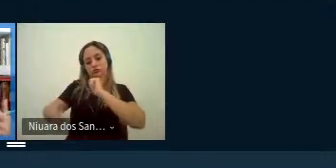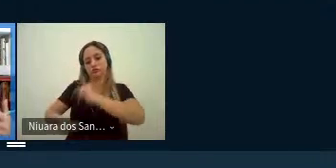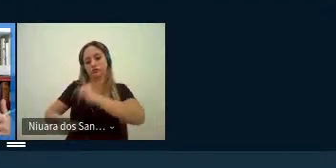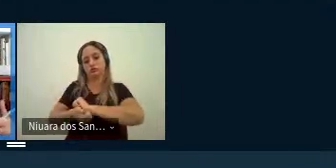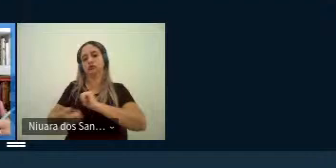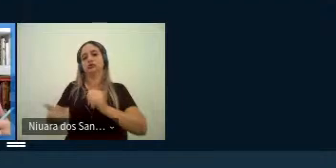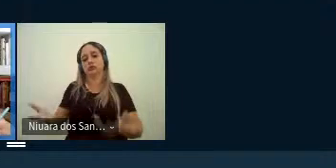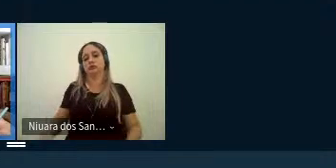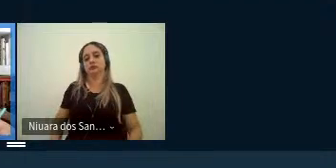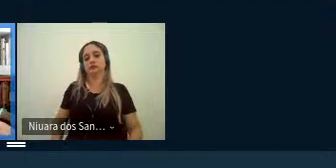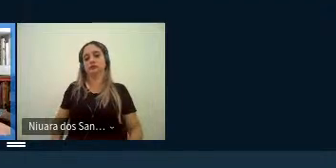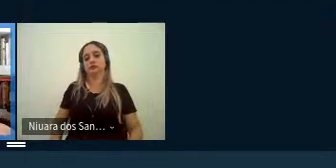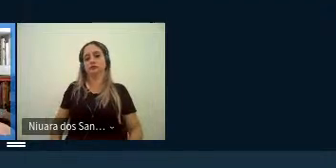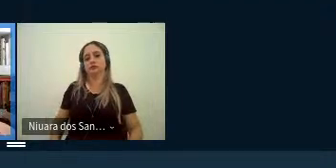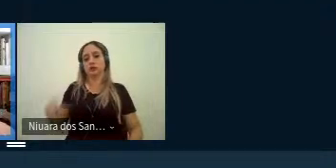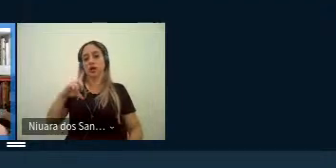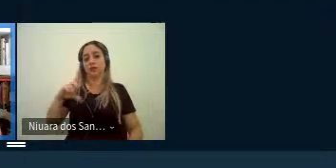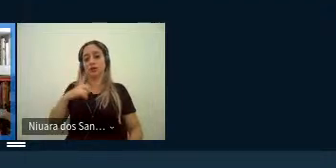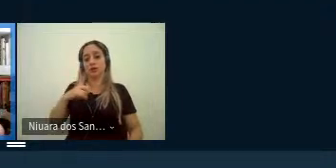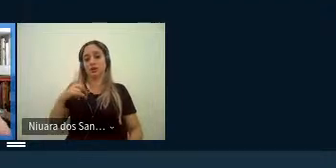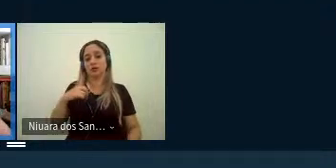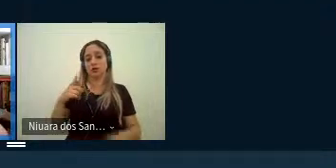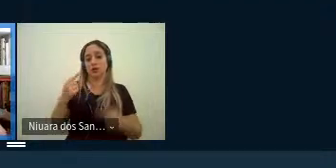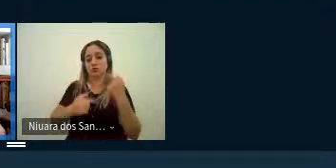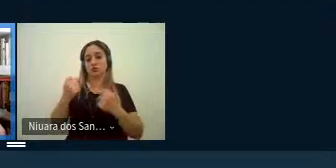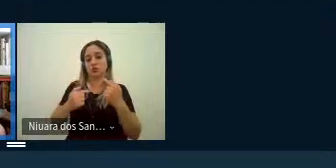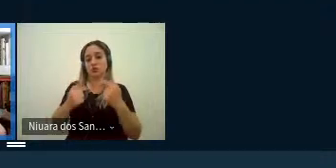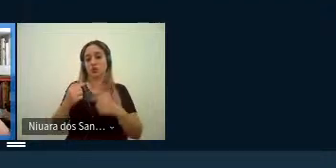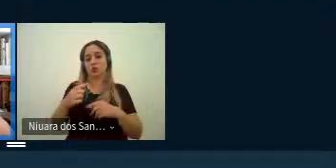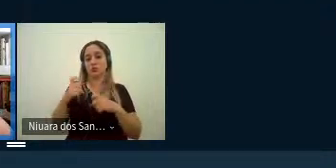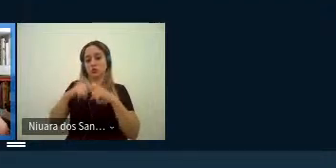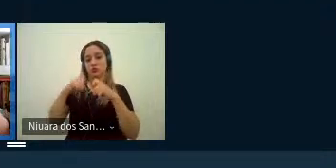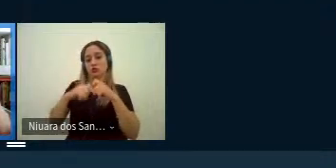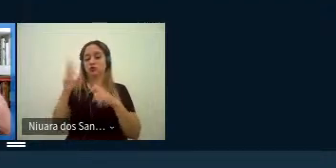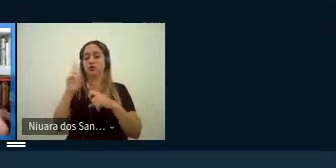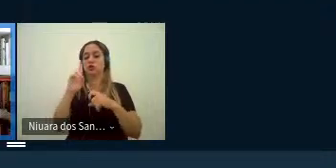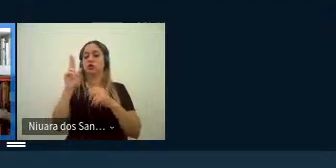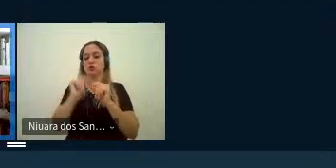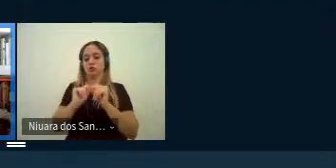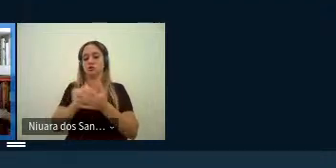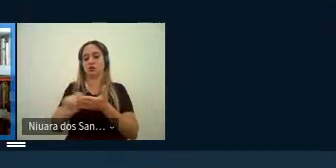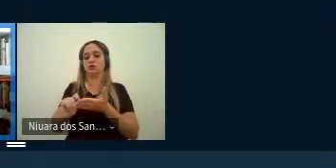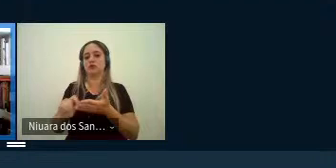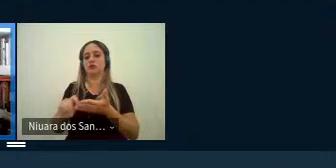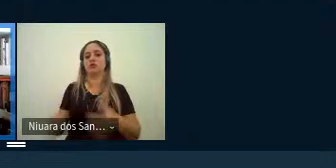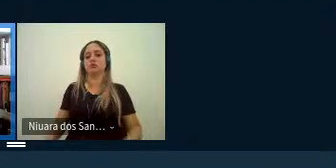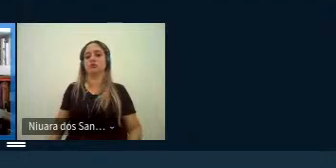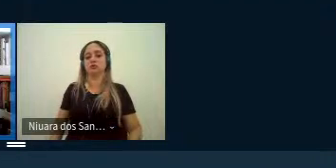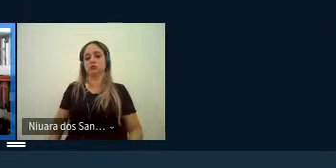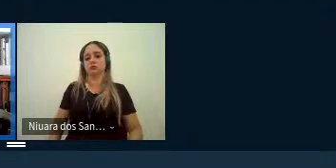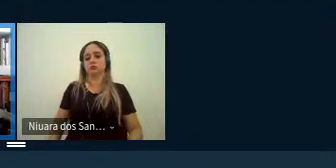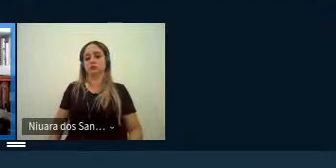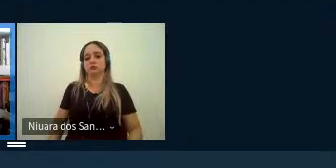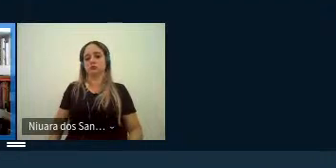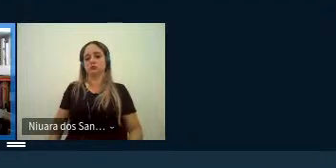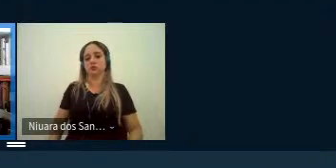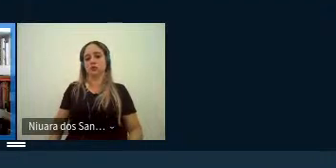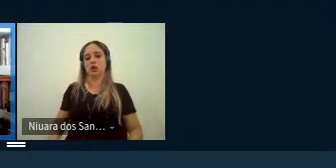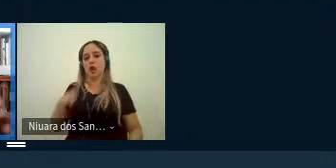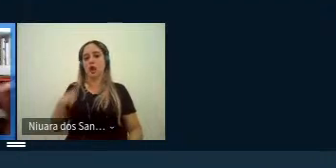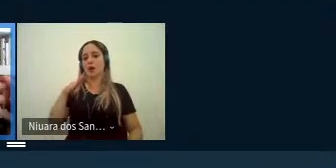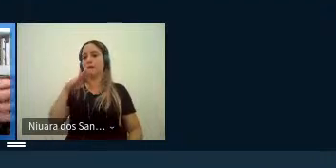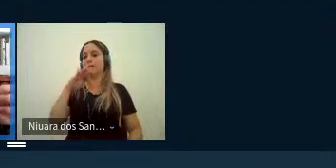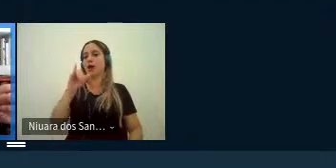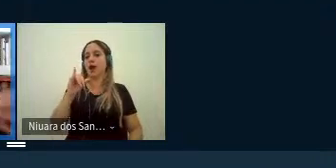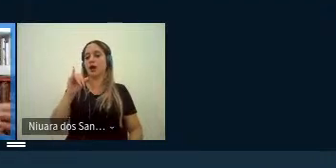anterior que se concentrava na discussão sobre o sexo de quem escrevia né balizada sempre por uma configuração binária o